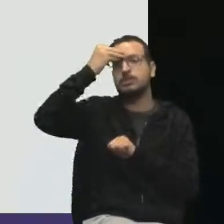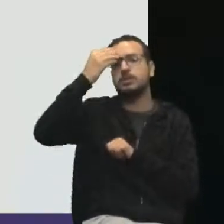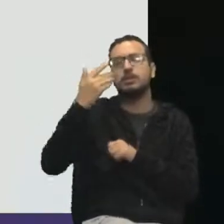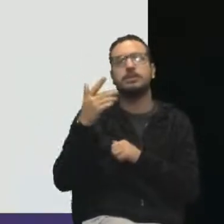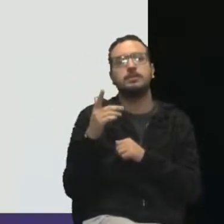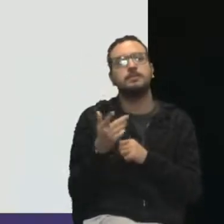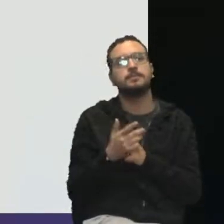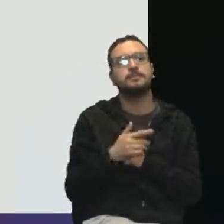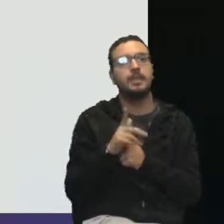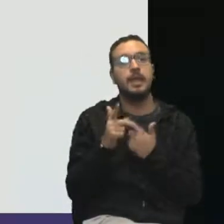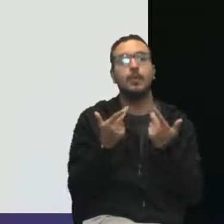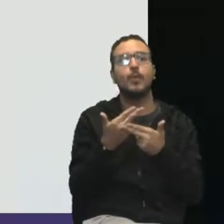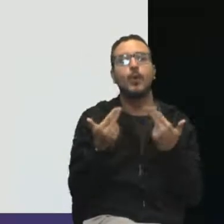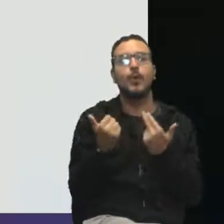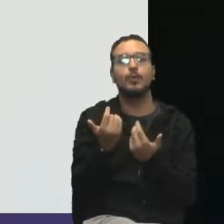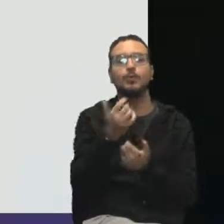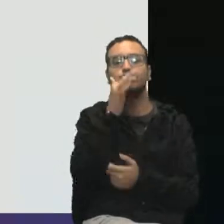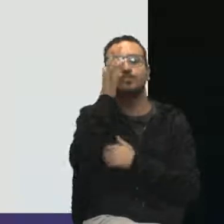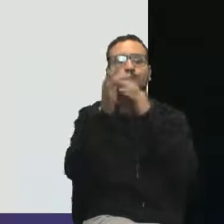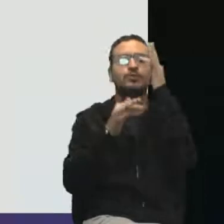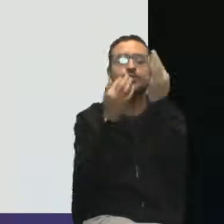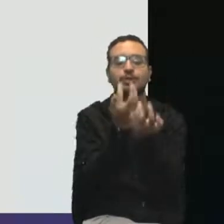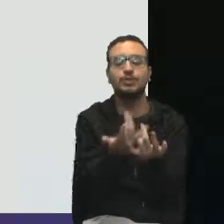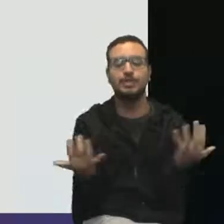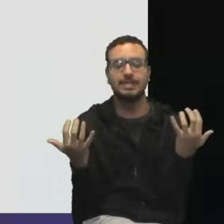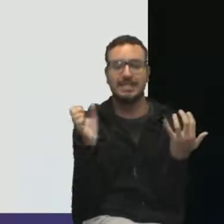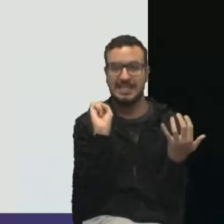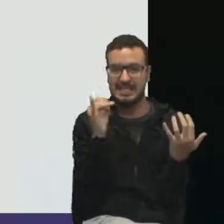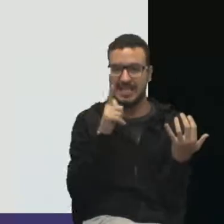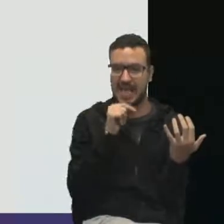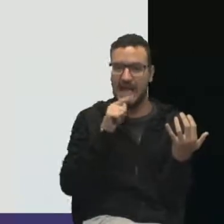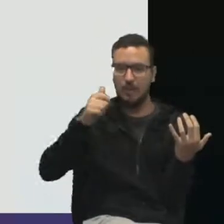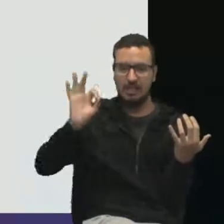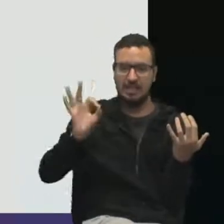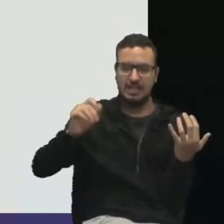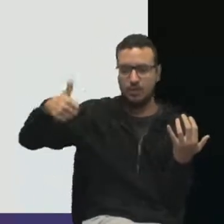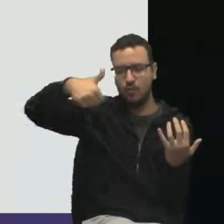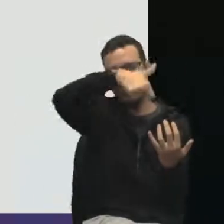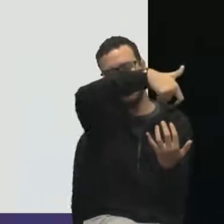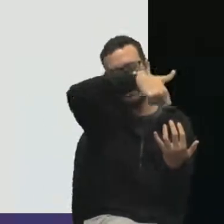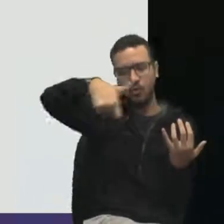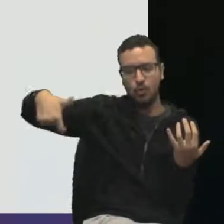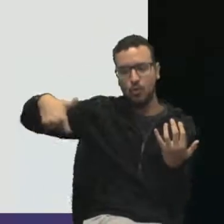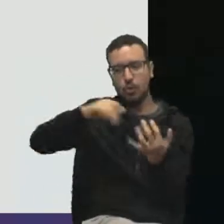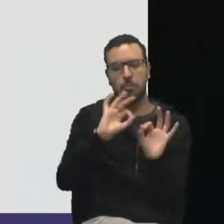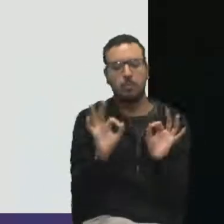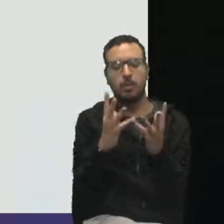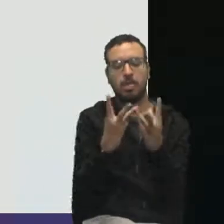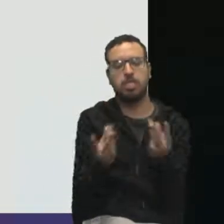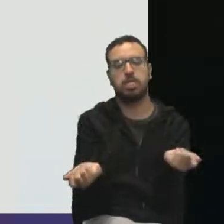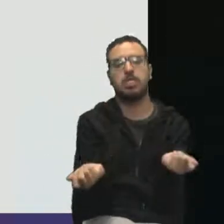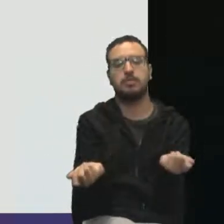Conhecimento é como um jardim. Se ele não for cultivado, você não vai conseguir colher nada. Já a habilidade é a